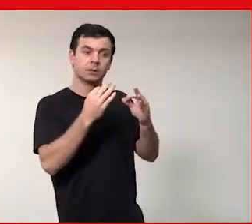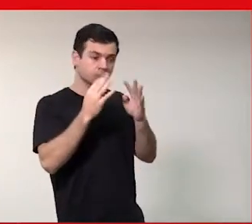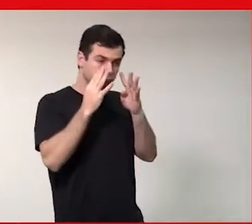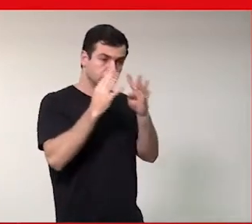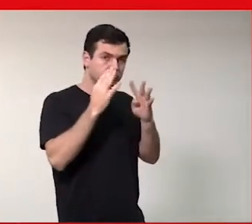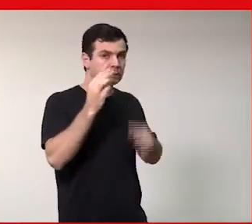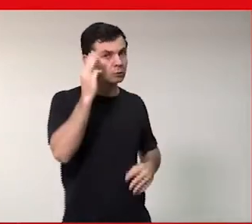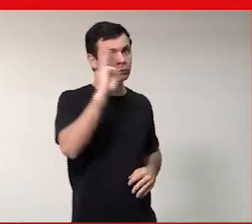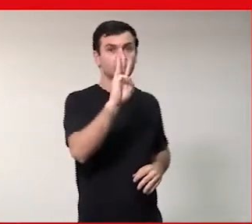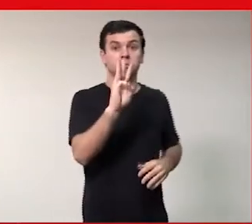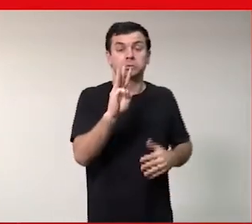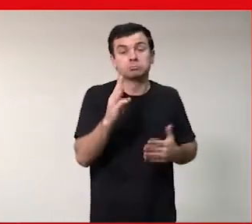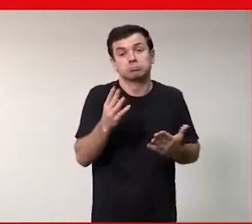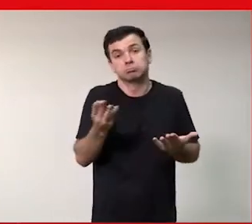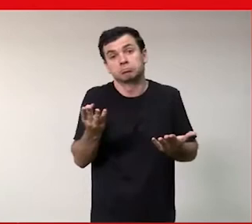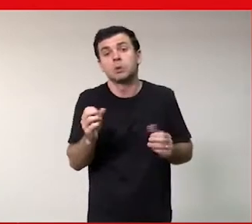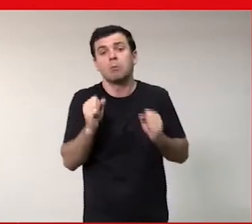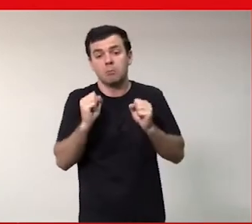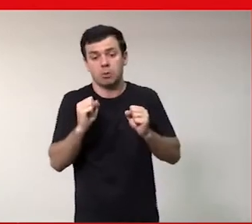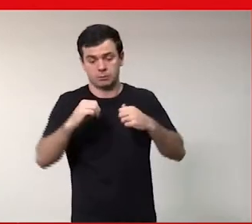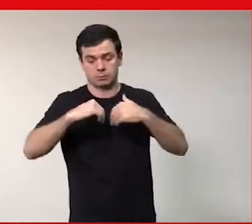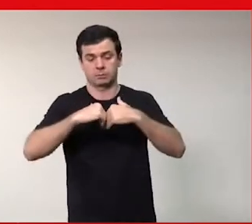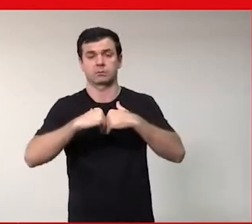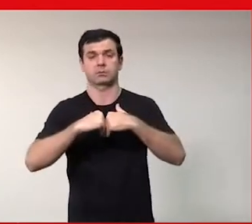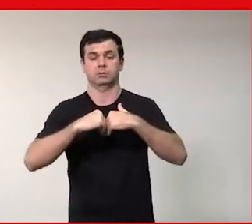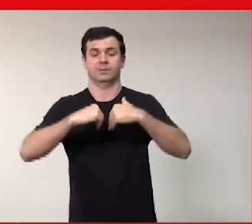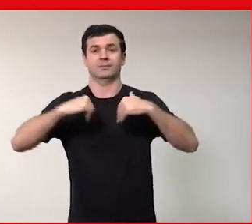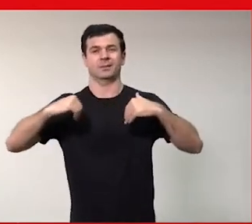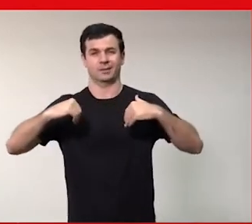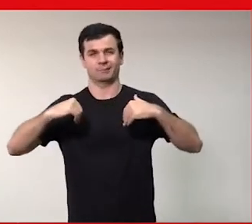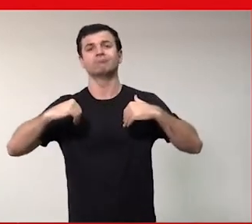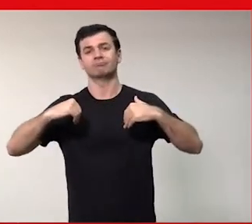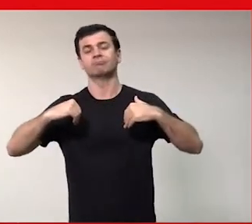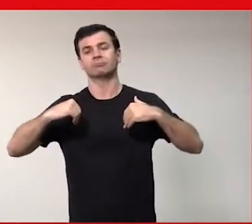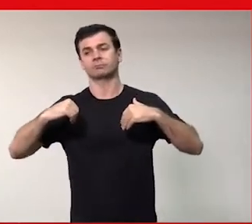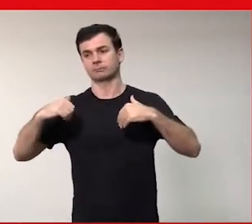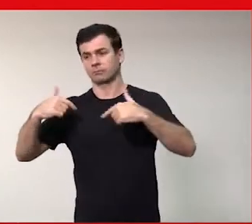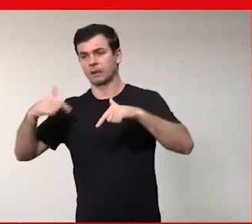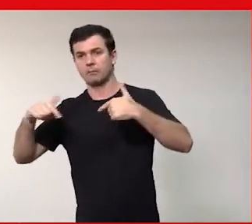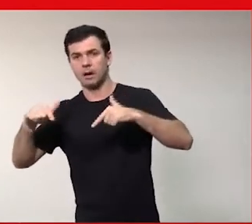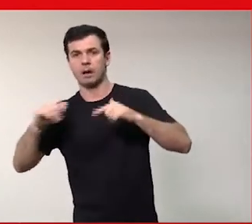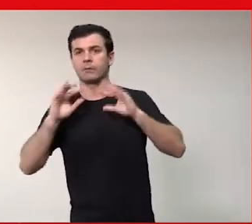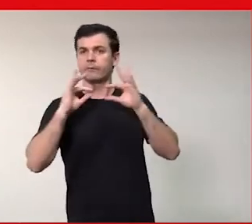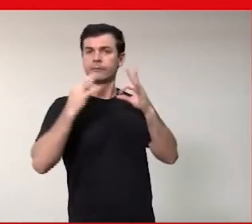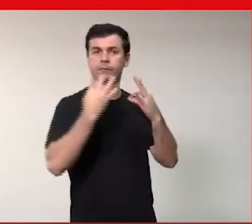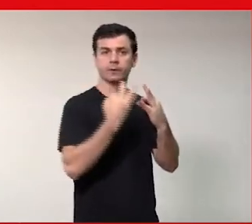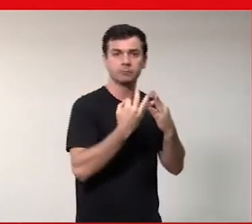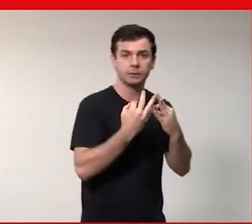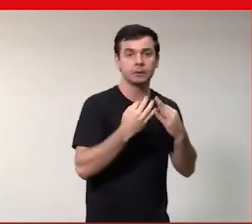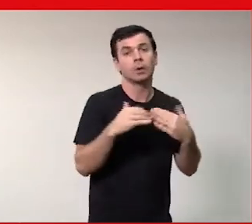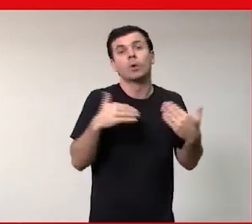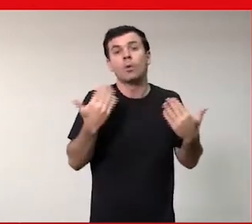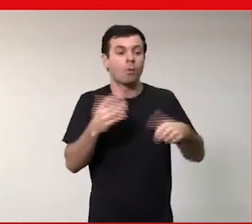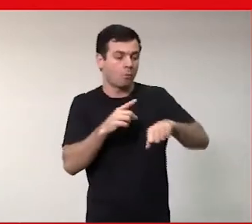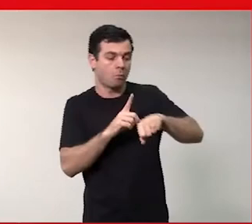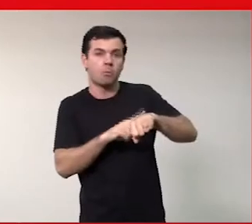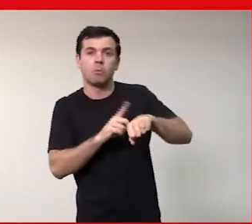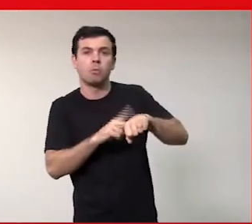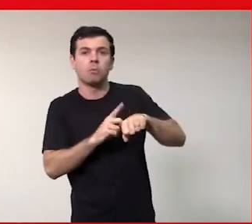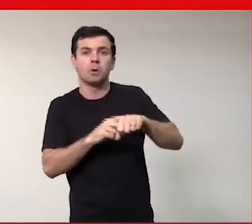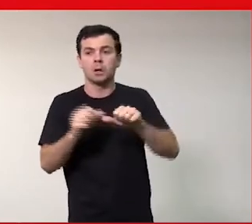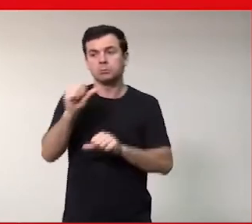na empresa com uma outra pessoa. Compartilhar e trabalhar menos. Eu posso trabalhar em horários que sejam diferentes.